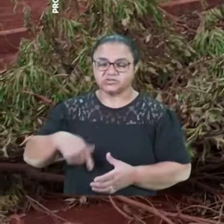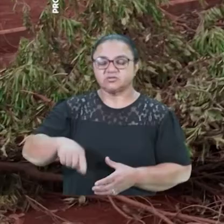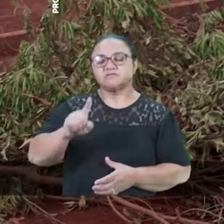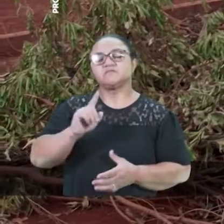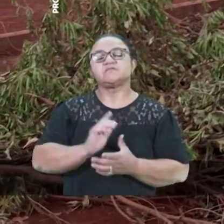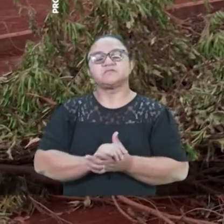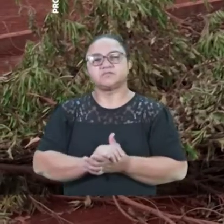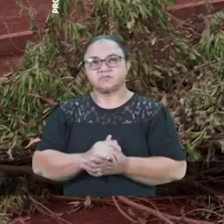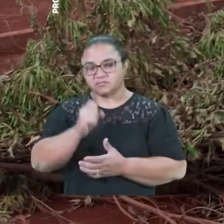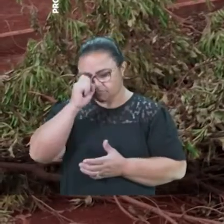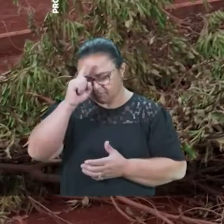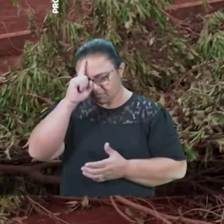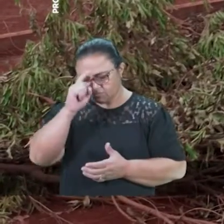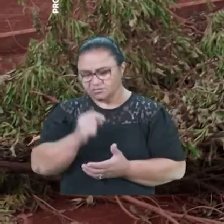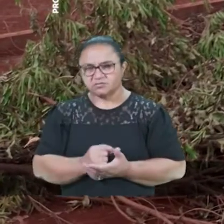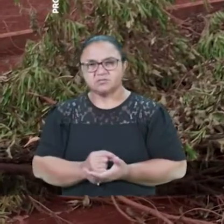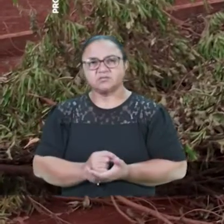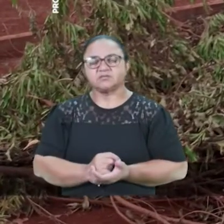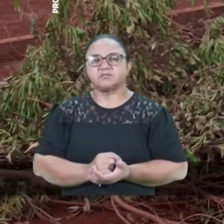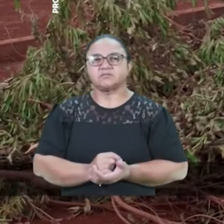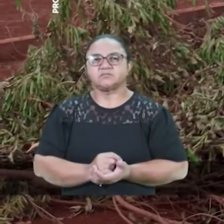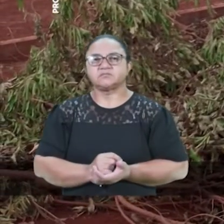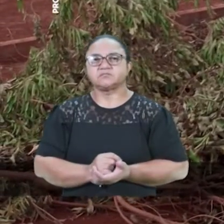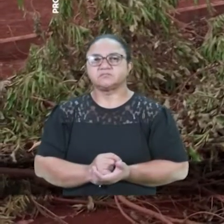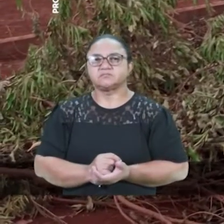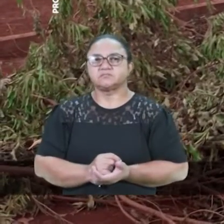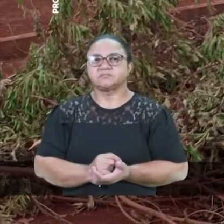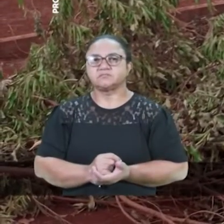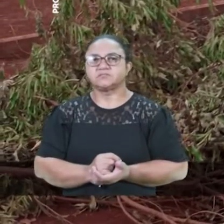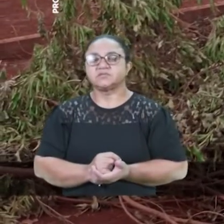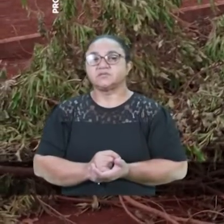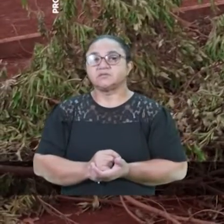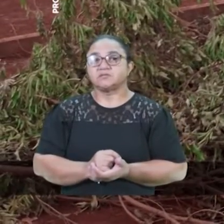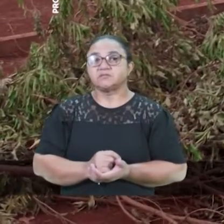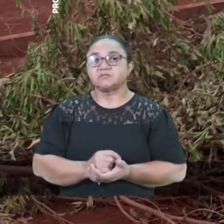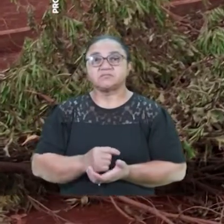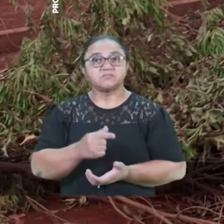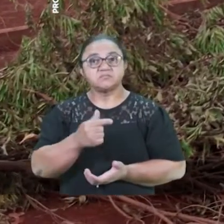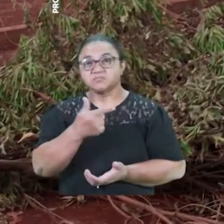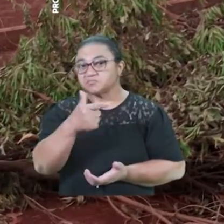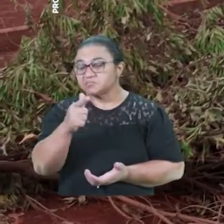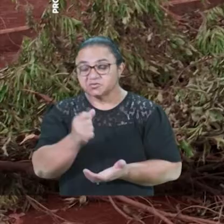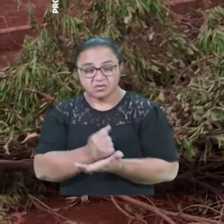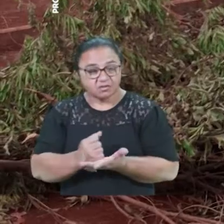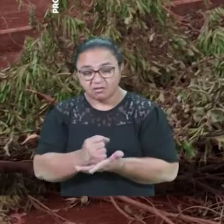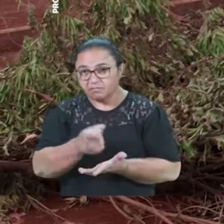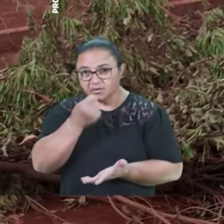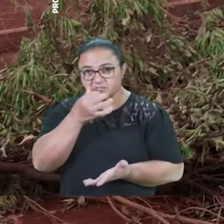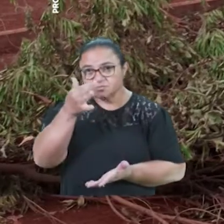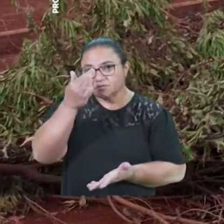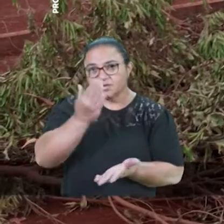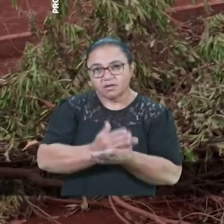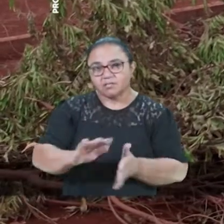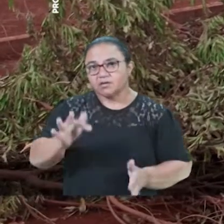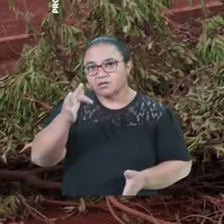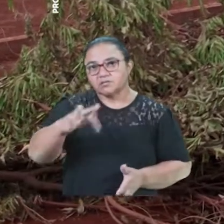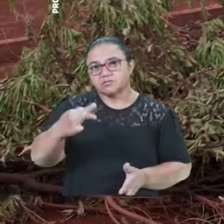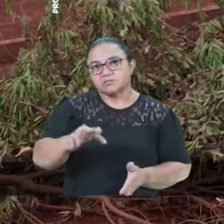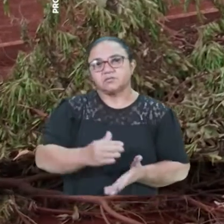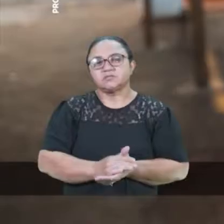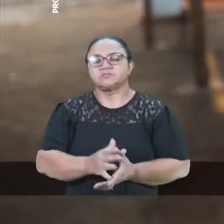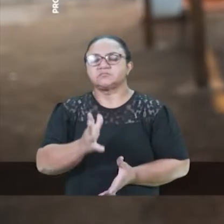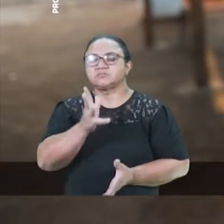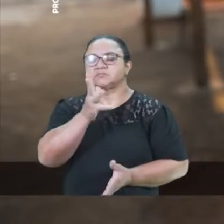Já fui já nos médicos aqui, resolve nada. Não tem remédio para retirar a não tem